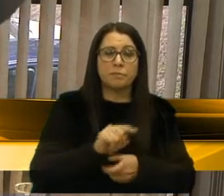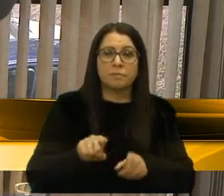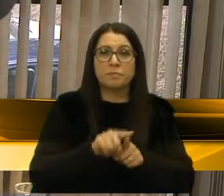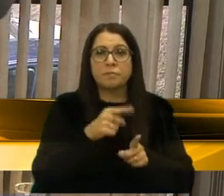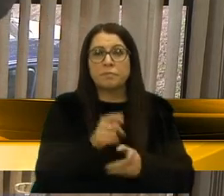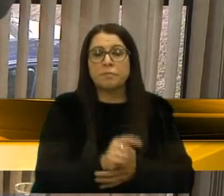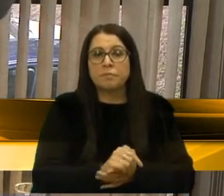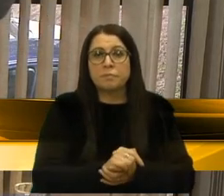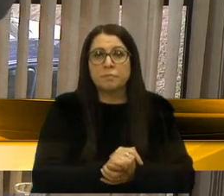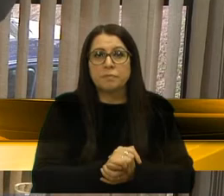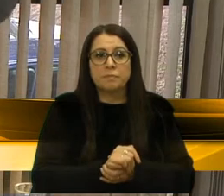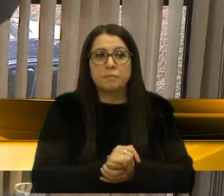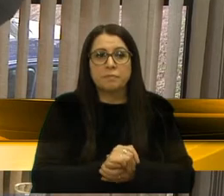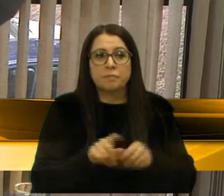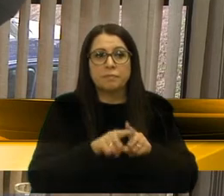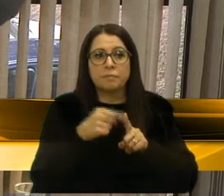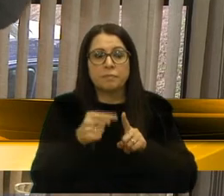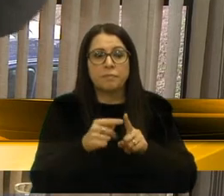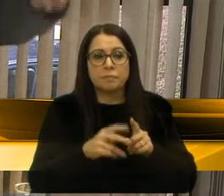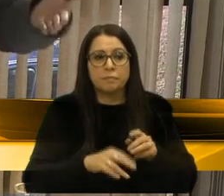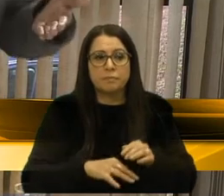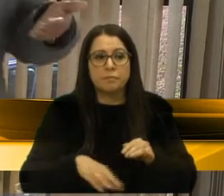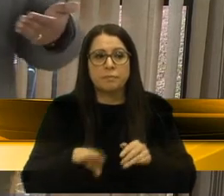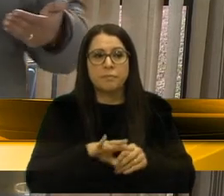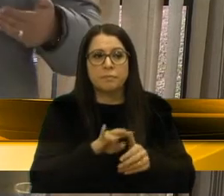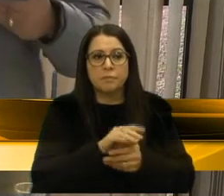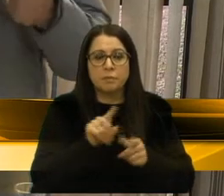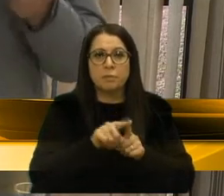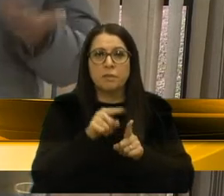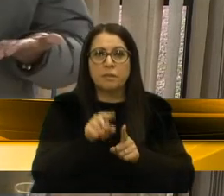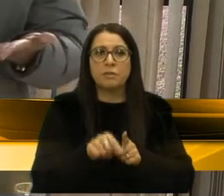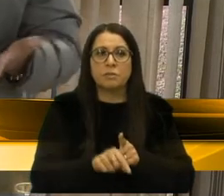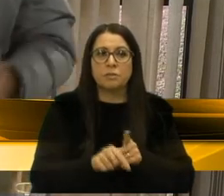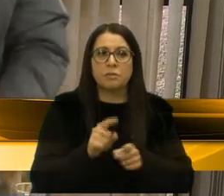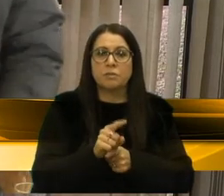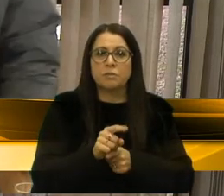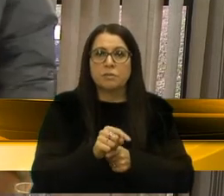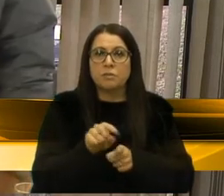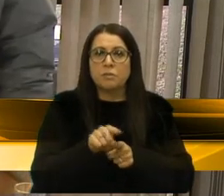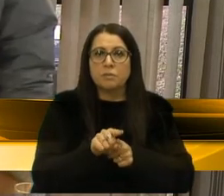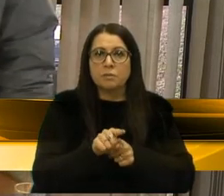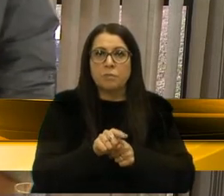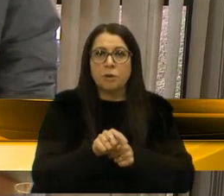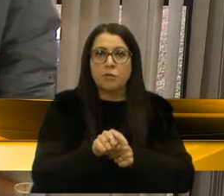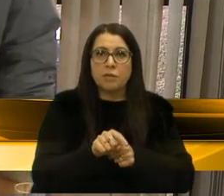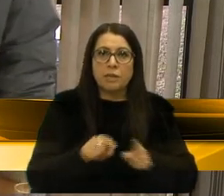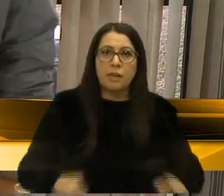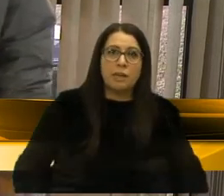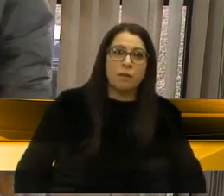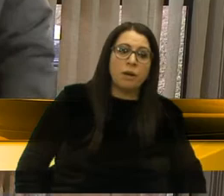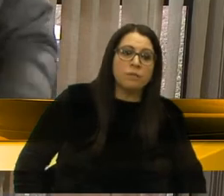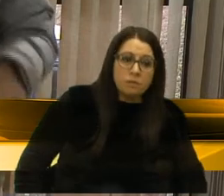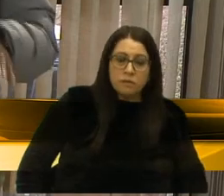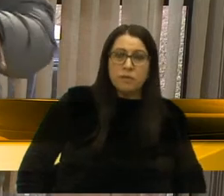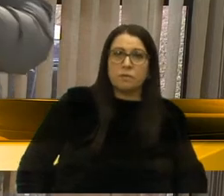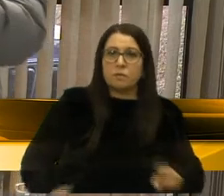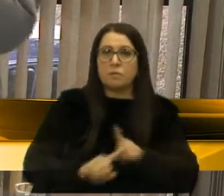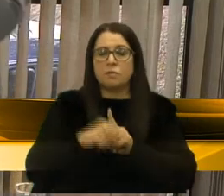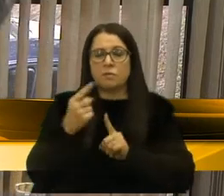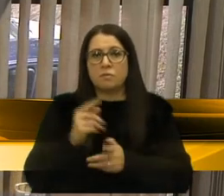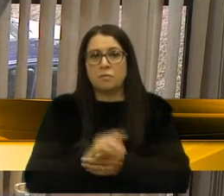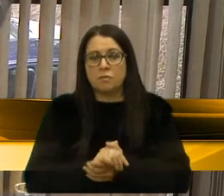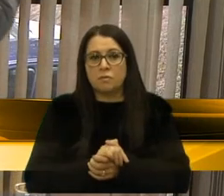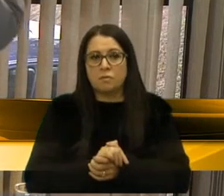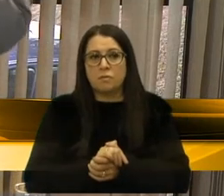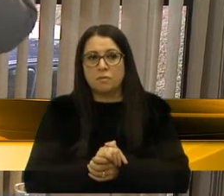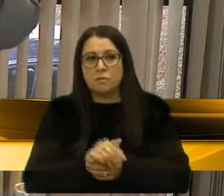estarem lá no Sagrada Família, sendo acolhidos, tendo uma refeição, e isso é importante, porque são situações em que